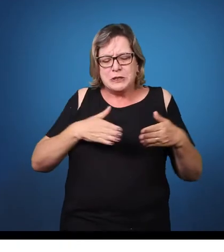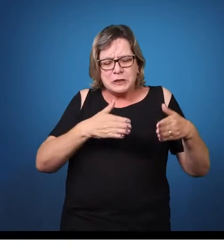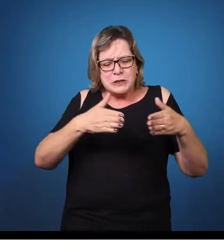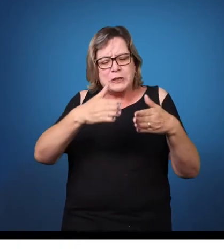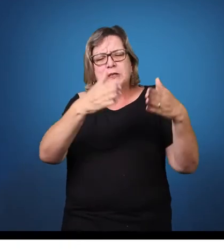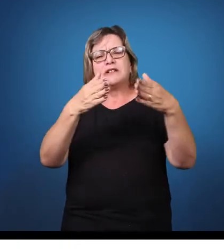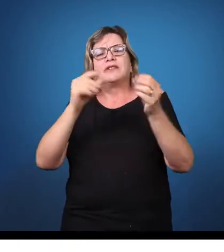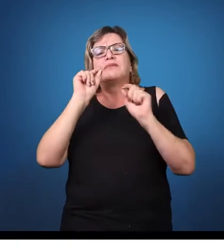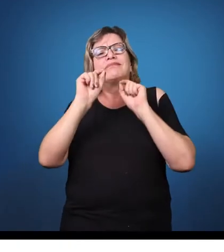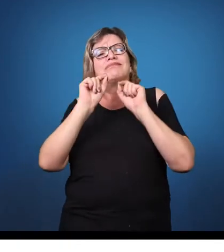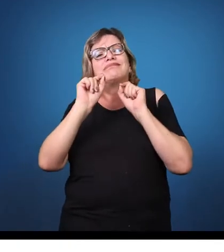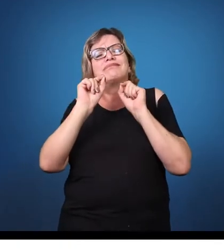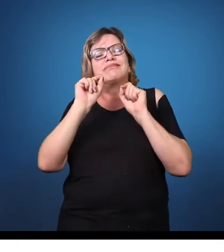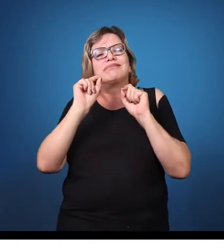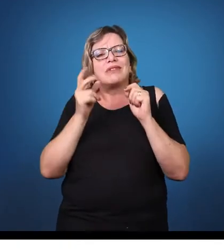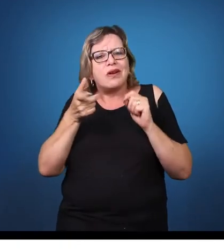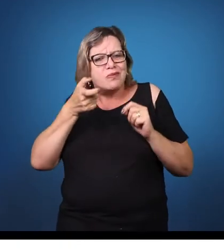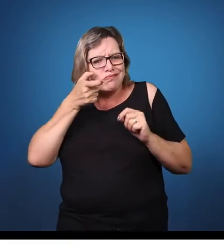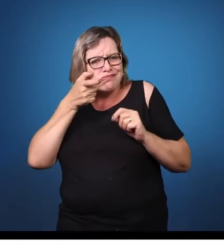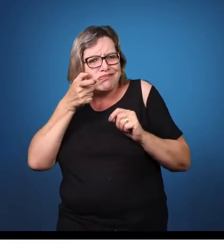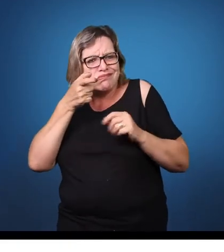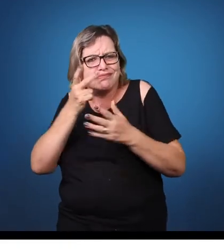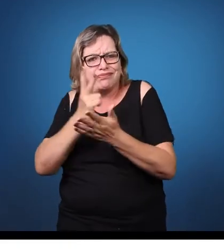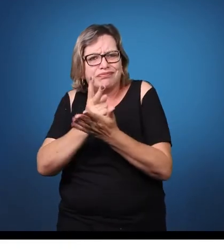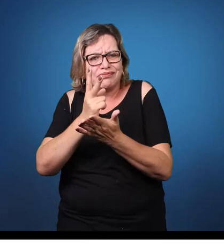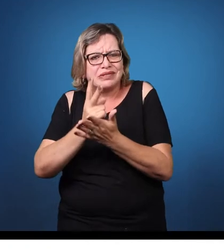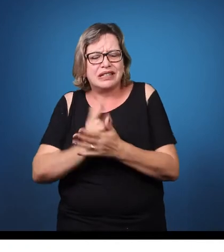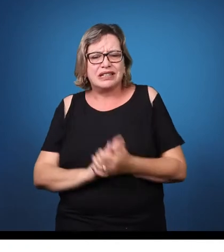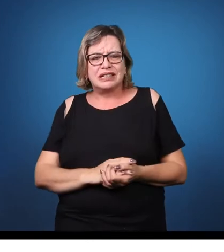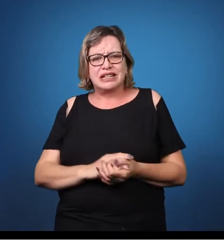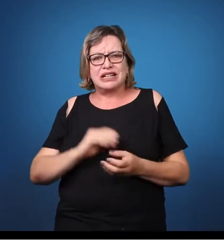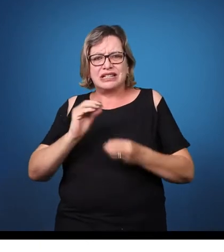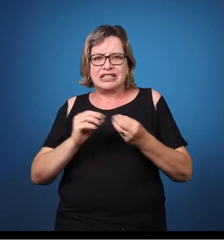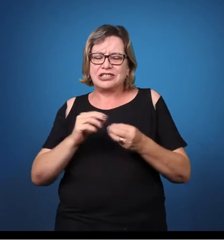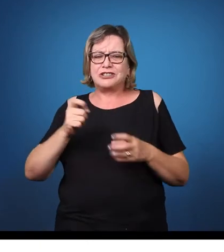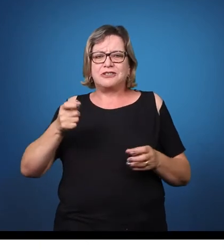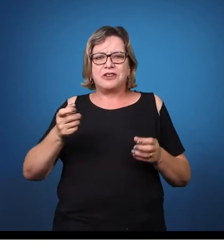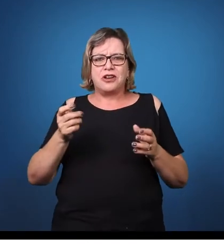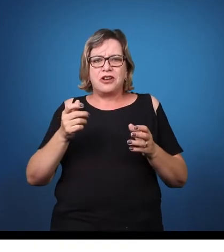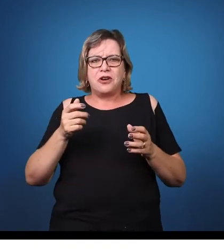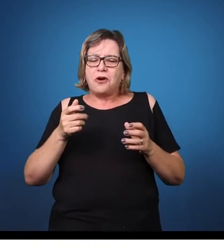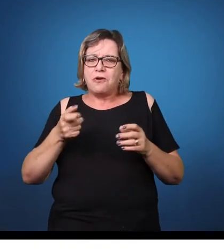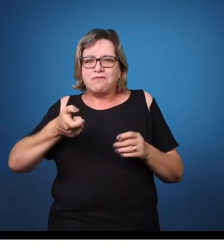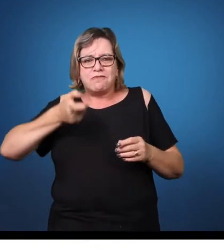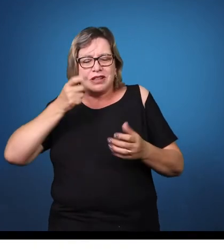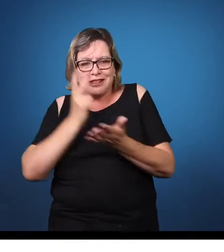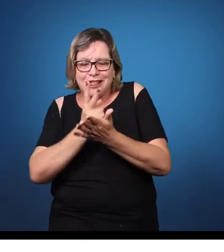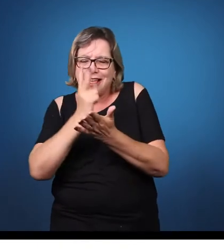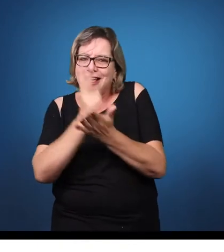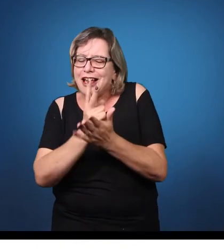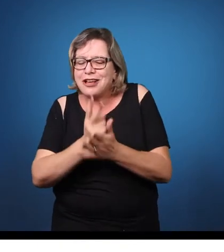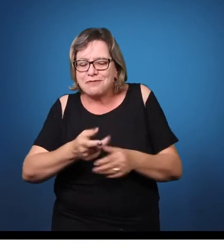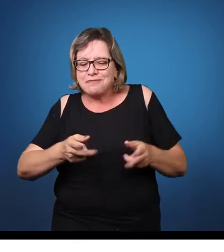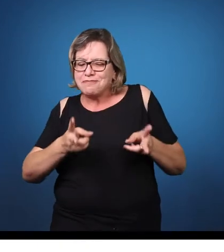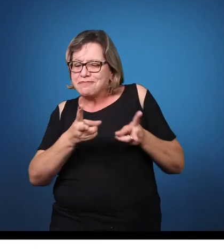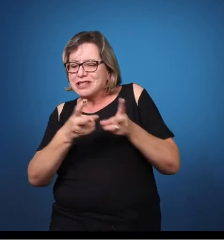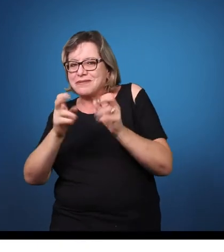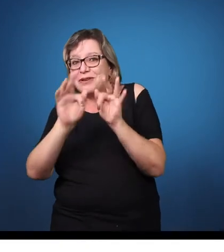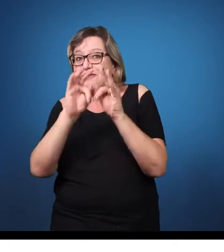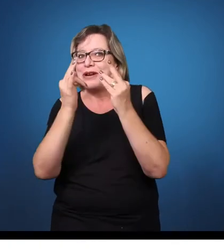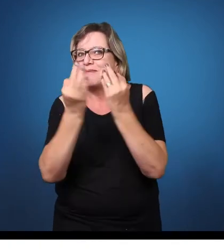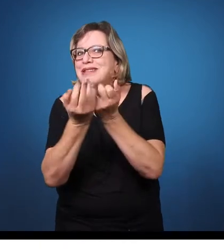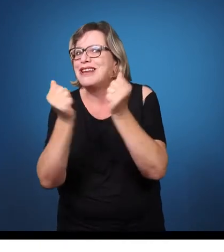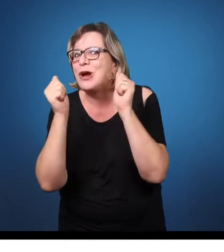universidade, naquela ocasião, estava engajada também no processo de inclusão e acessibilidade. Então,